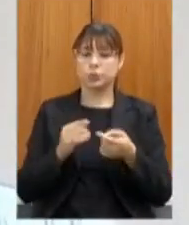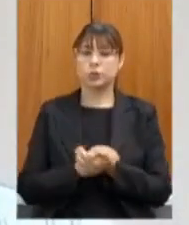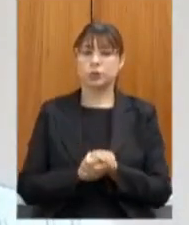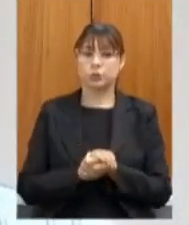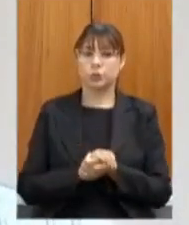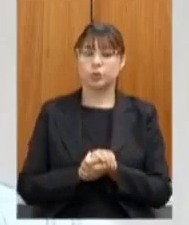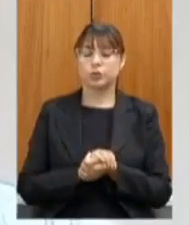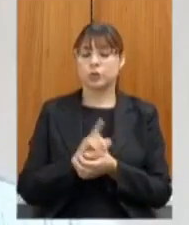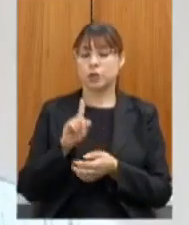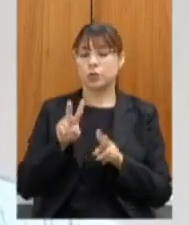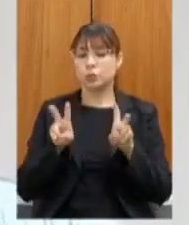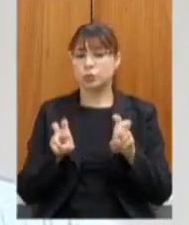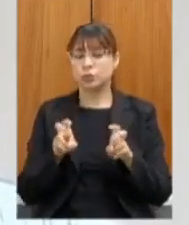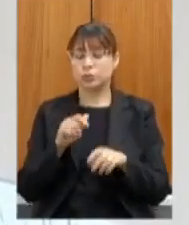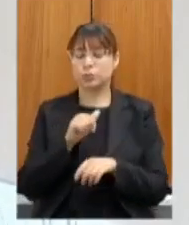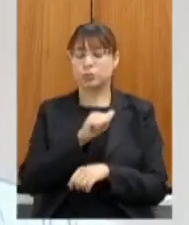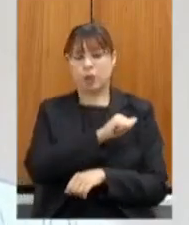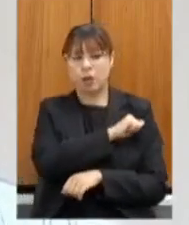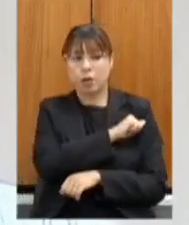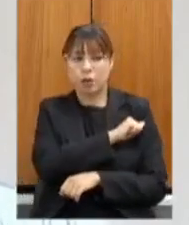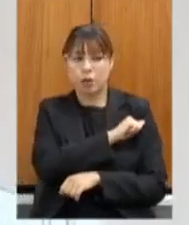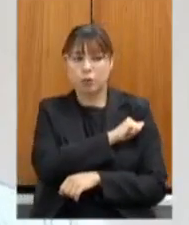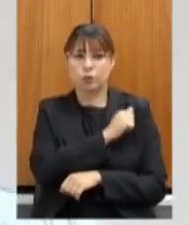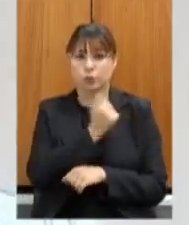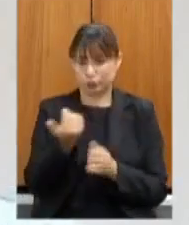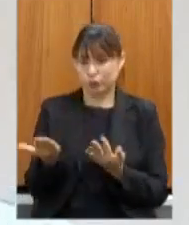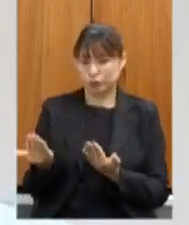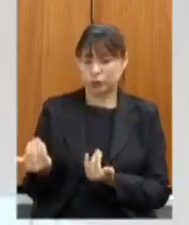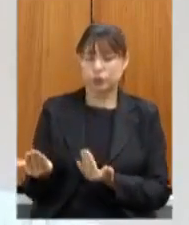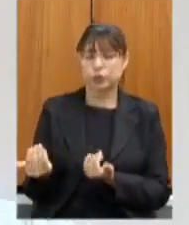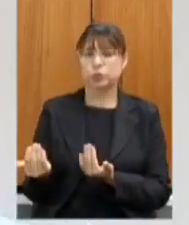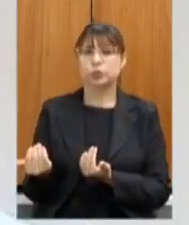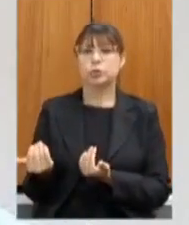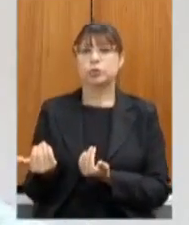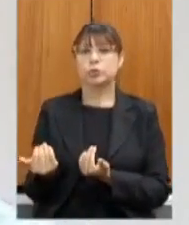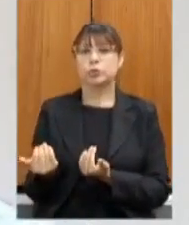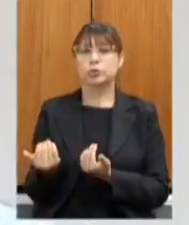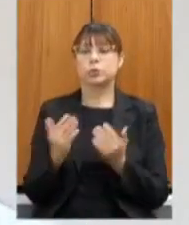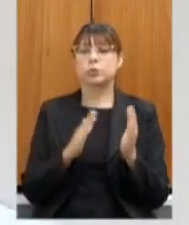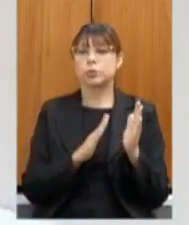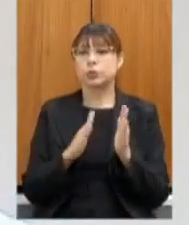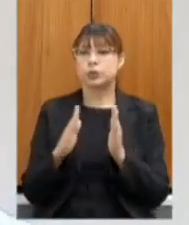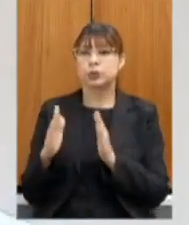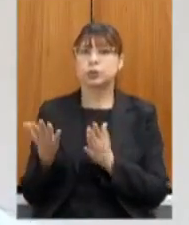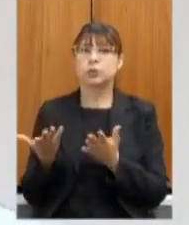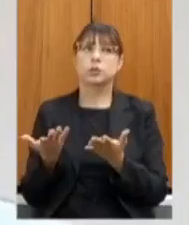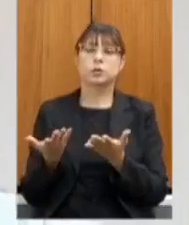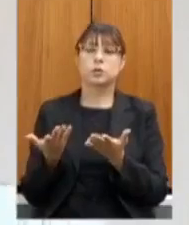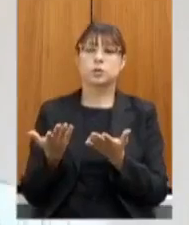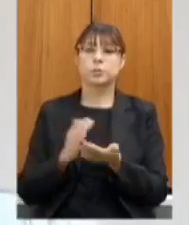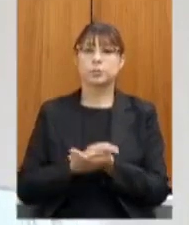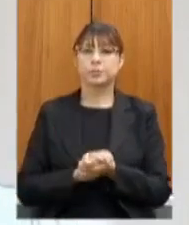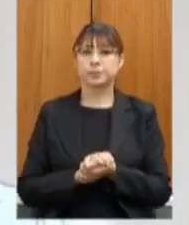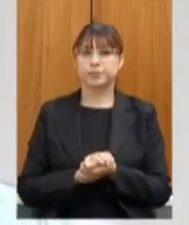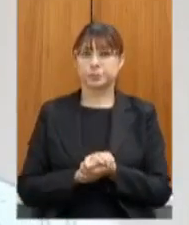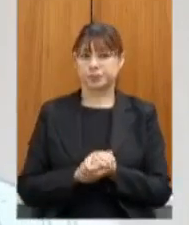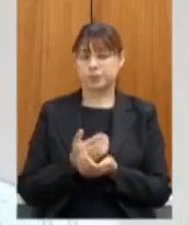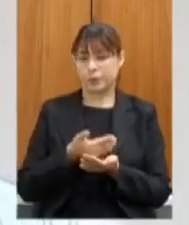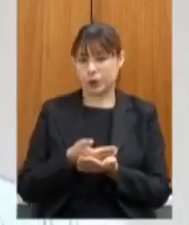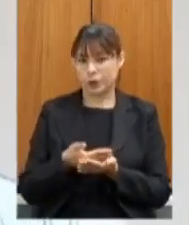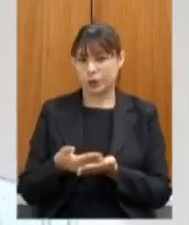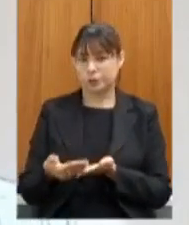alunos com os jovens esse processo que nós entramos